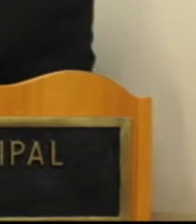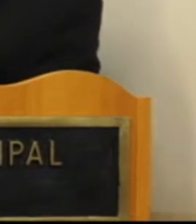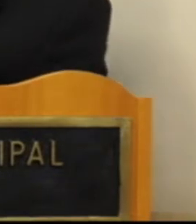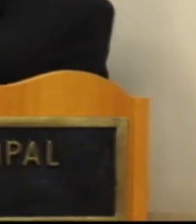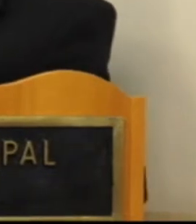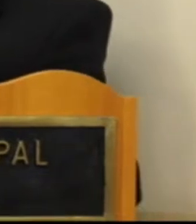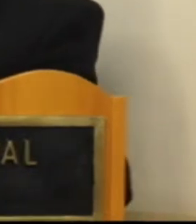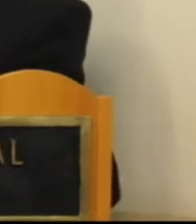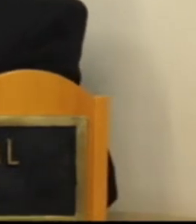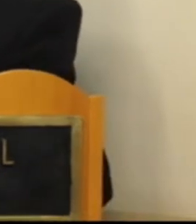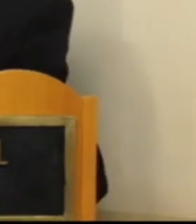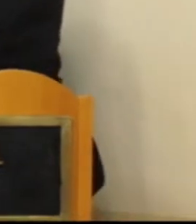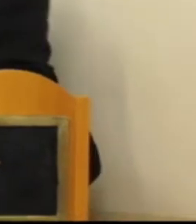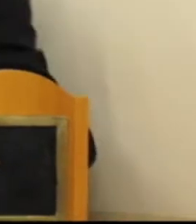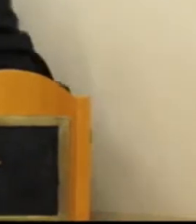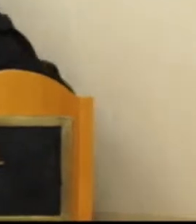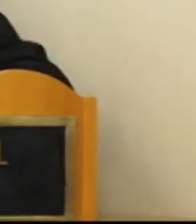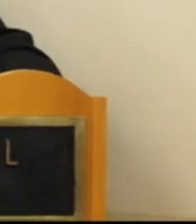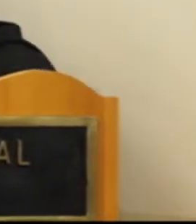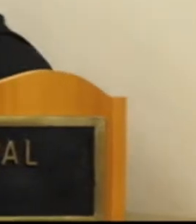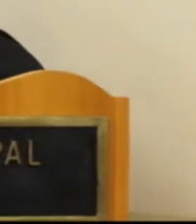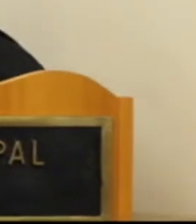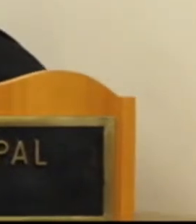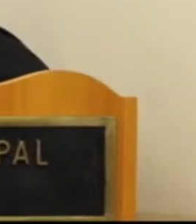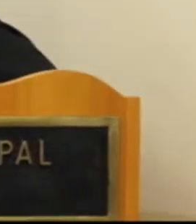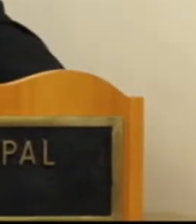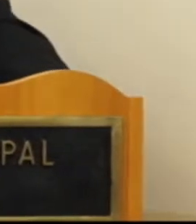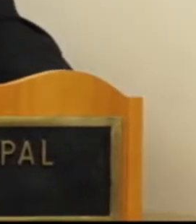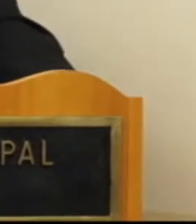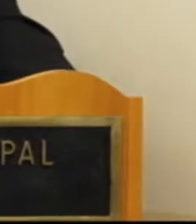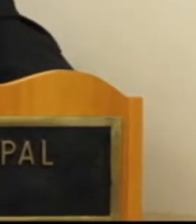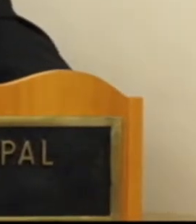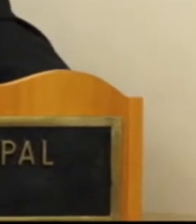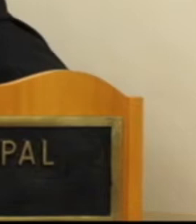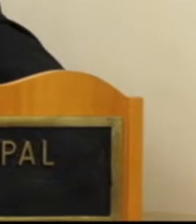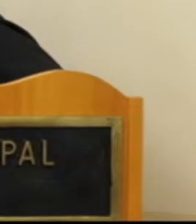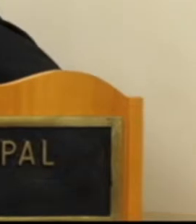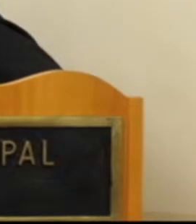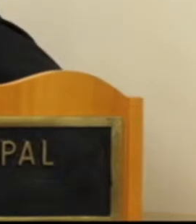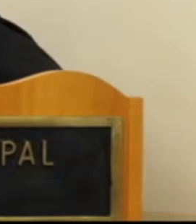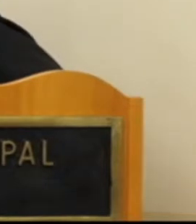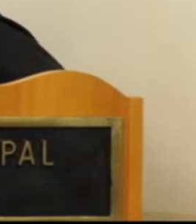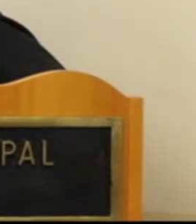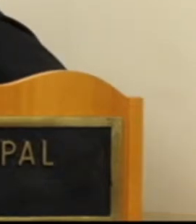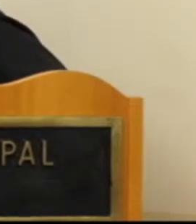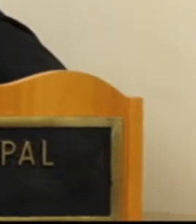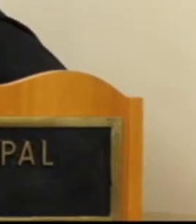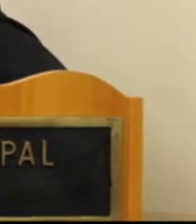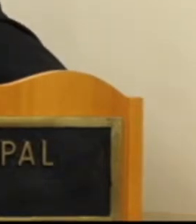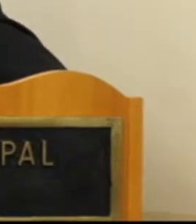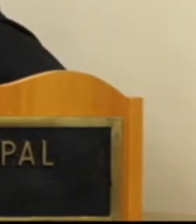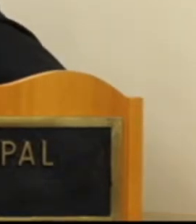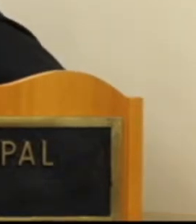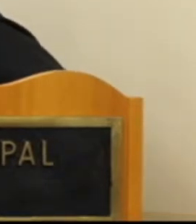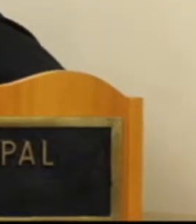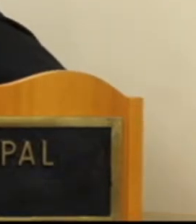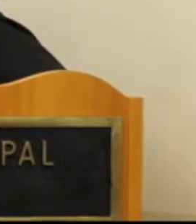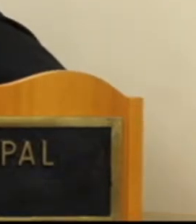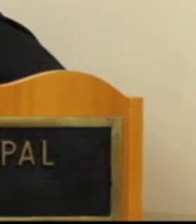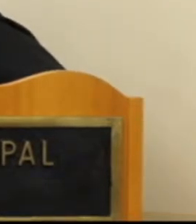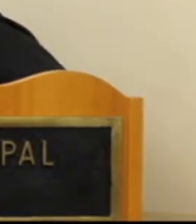disposto, fazendo um favor, comunicação. E eu estava ali conversando com os vários moradores e eles